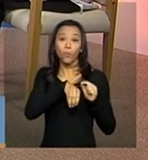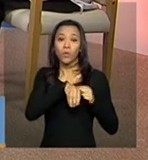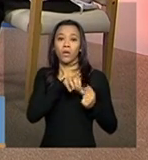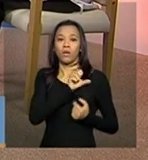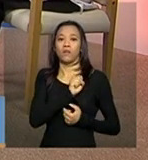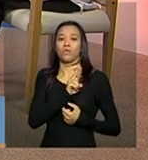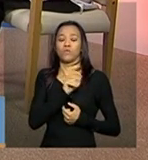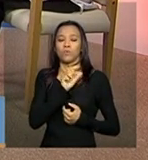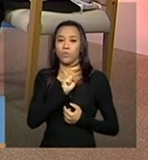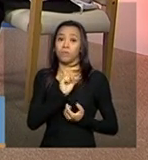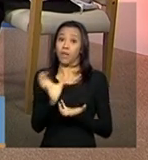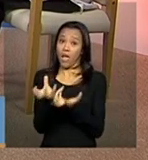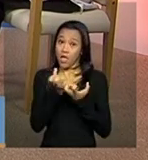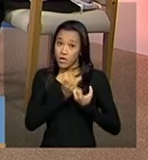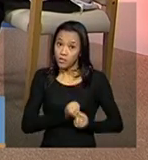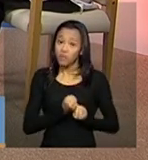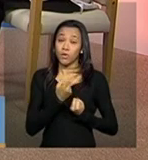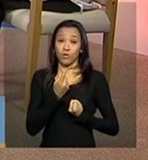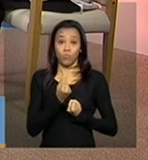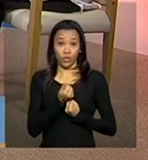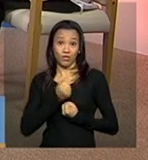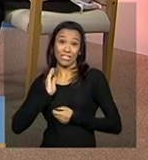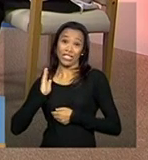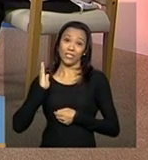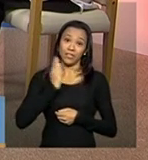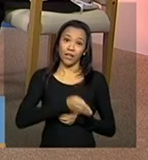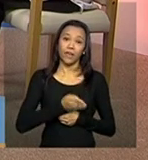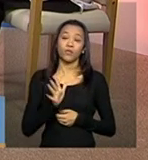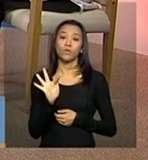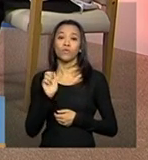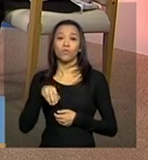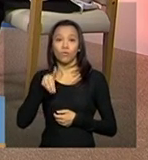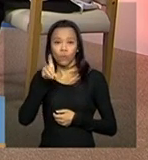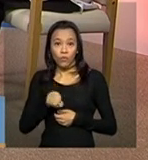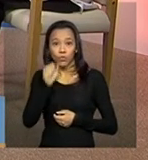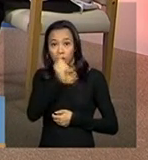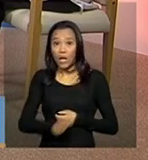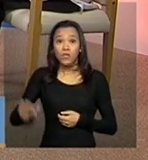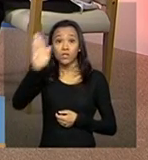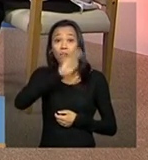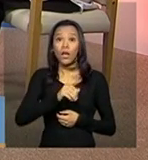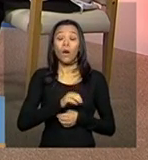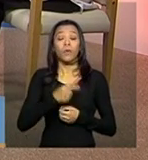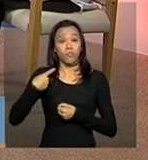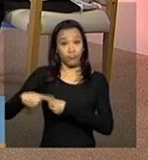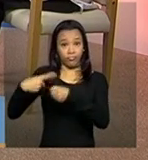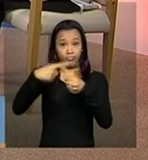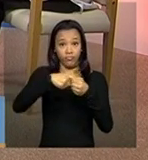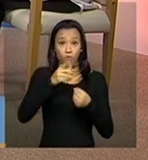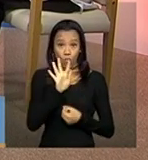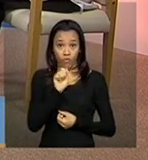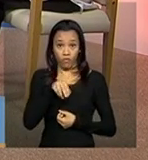direto do Fundo Nacional que é transferido para os fundos municipais de assistência social.